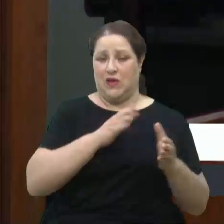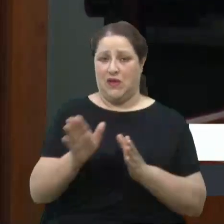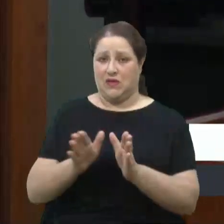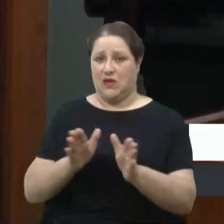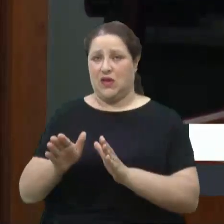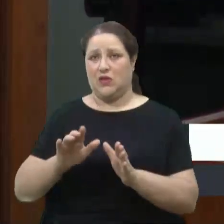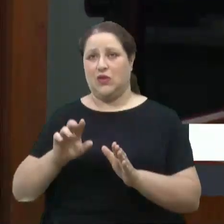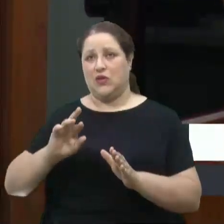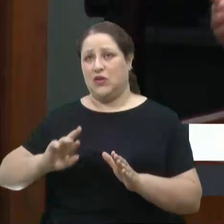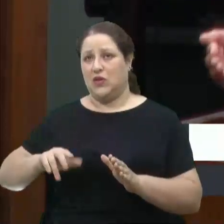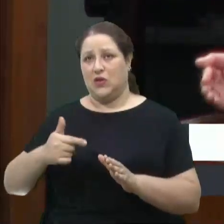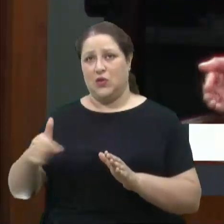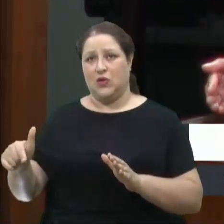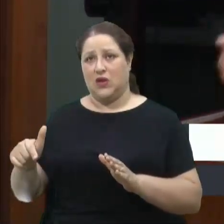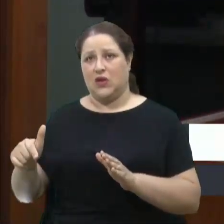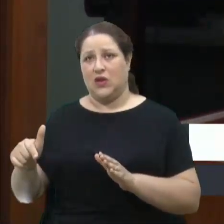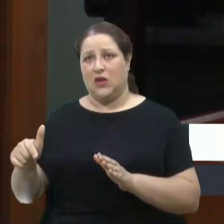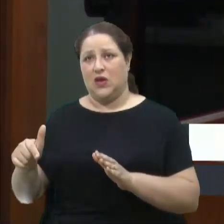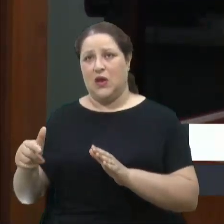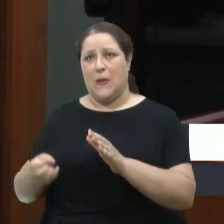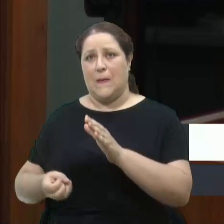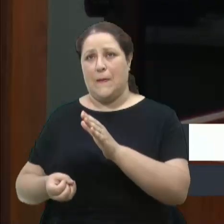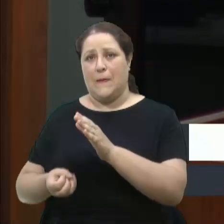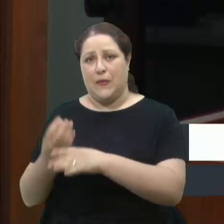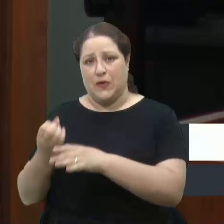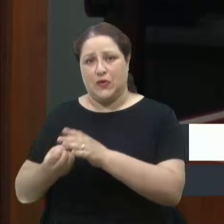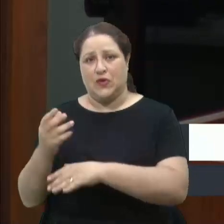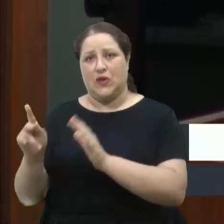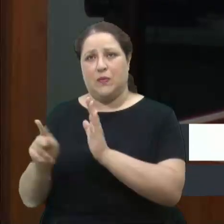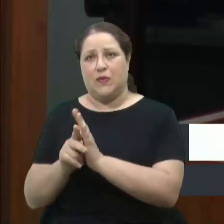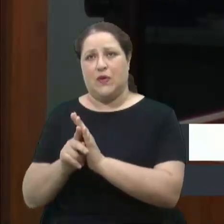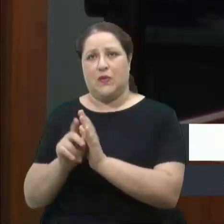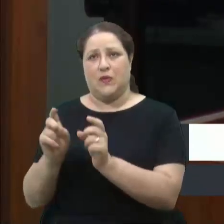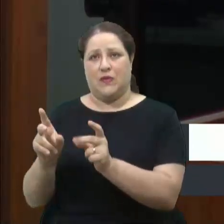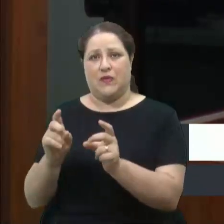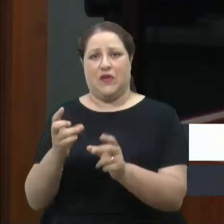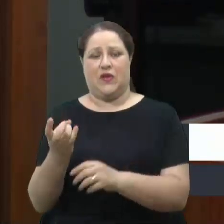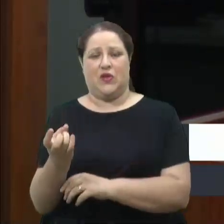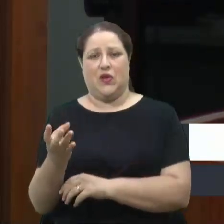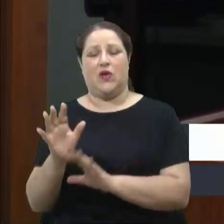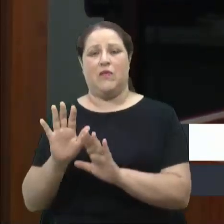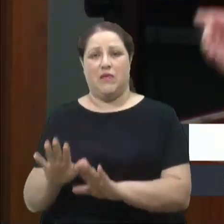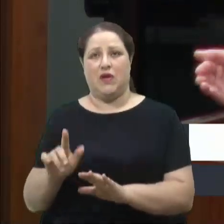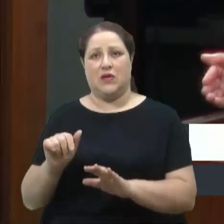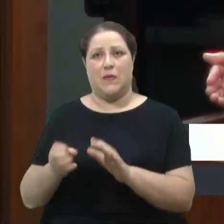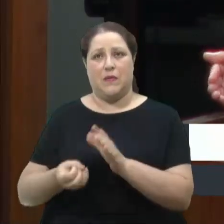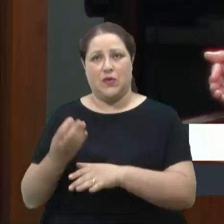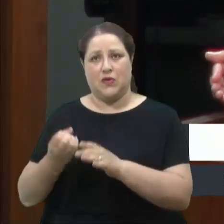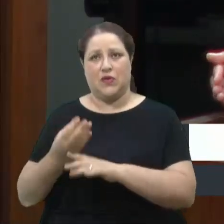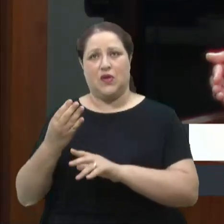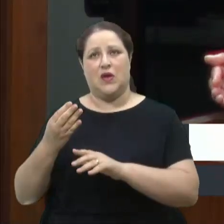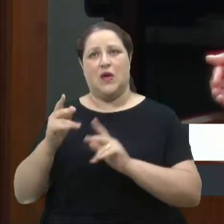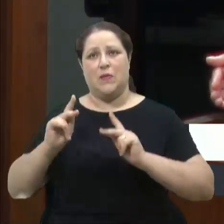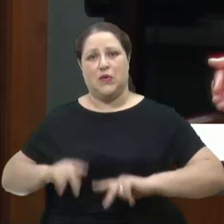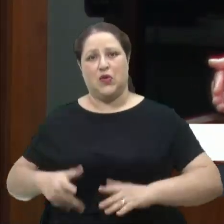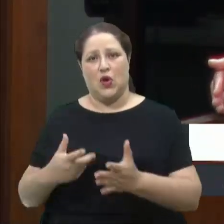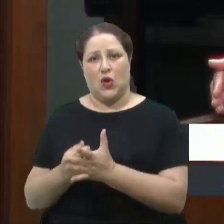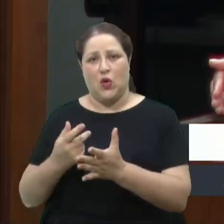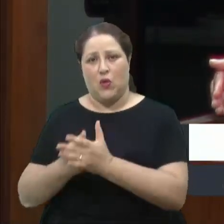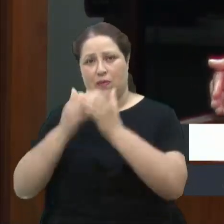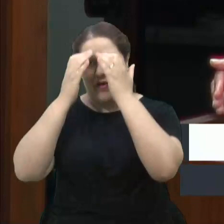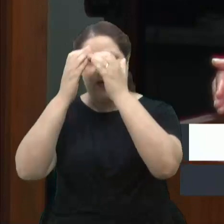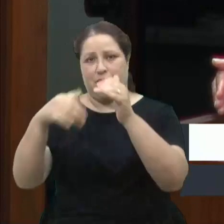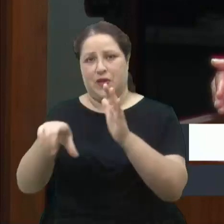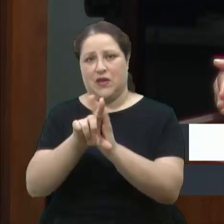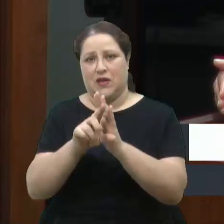não foram produzidas para o tráfico. Elas foram produzidas para serem compradas por alguém de forma legalizada. Então, eu